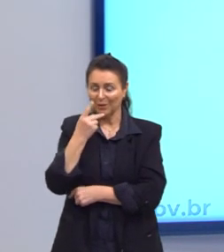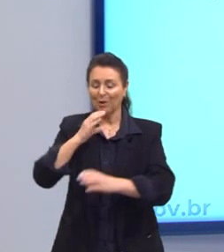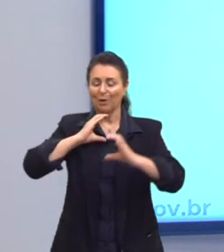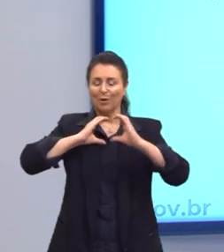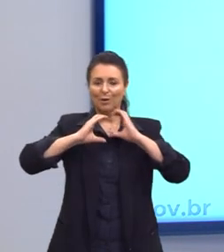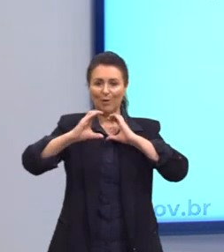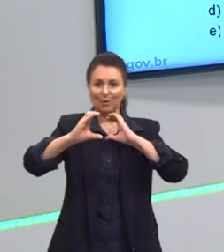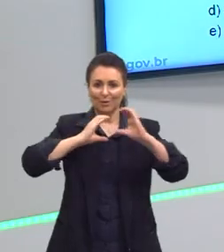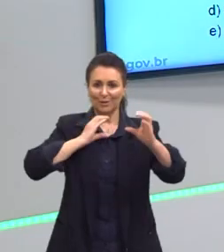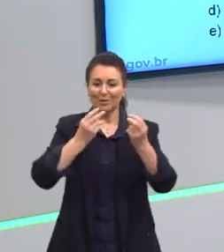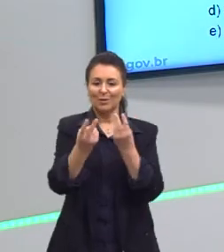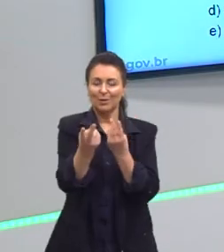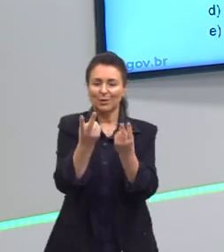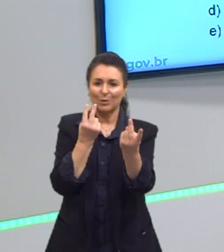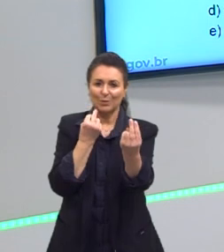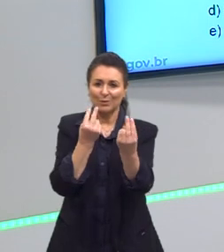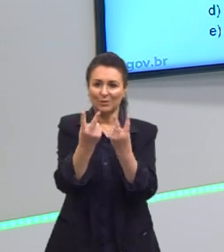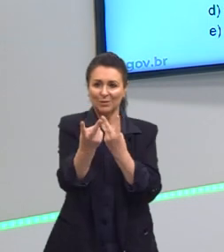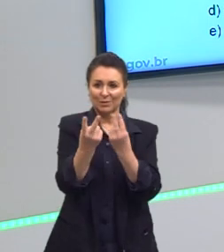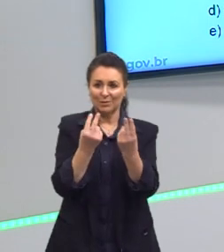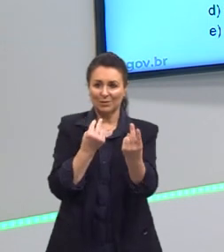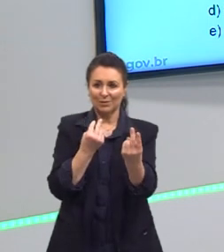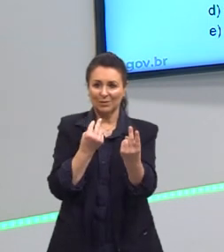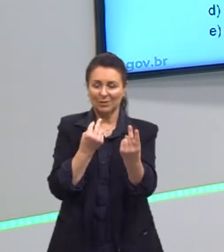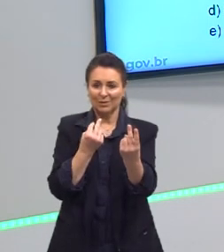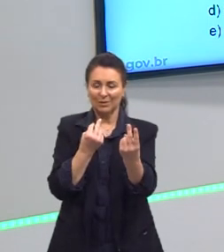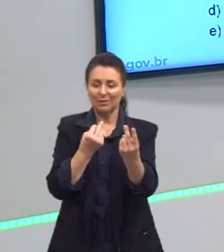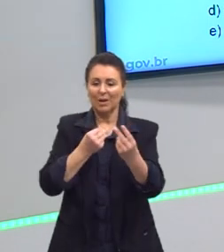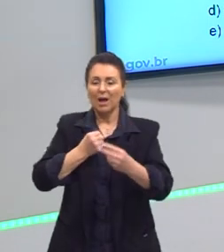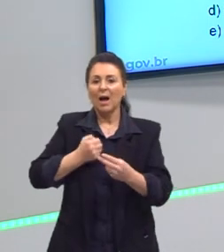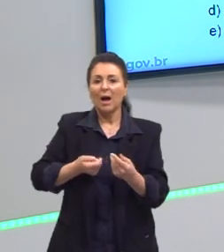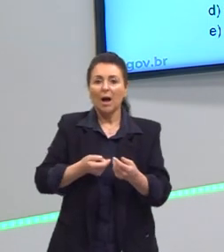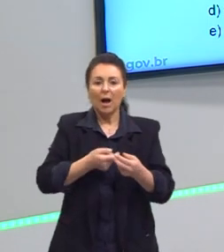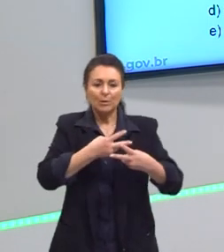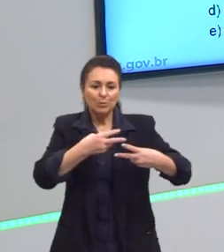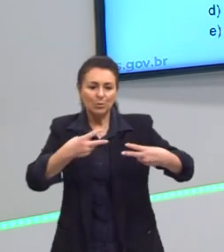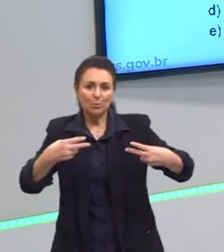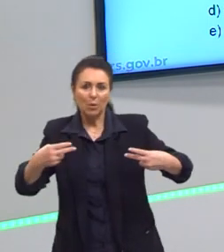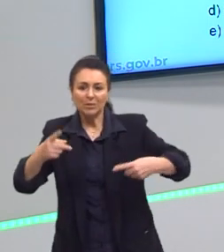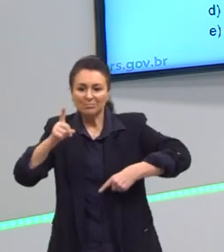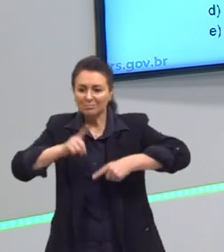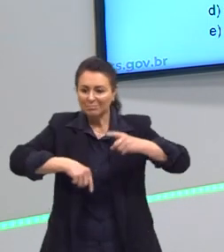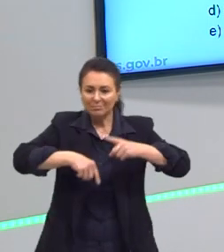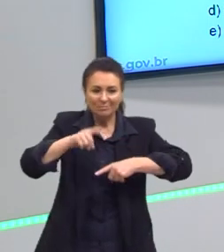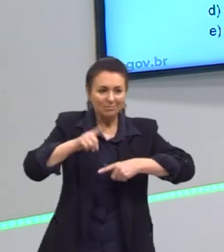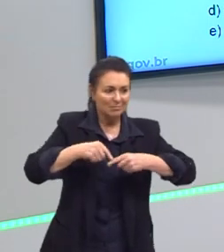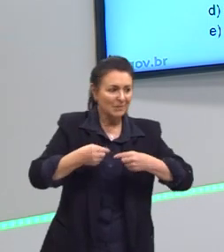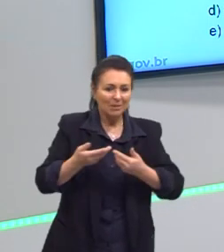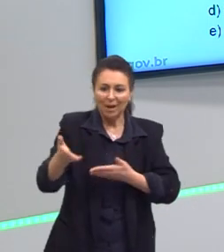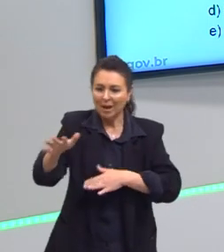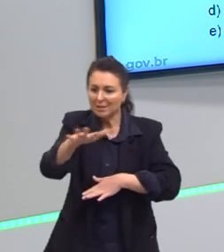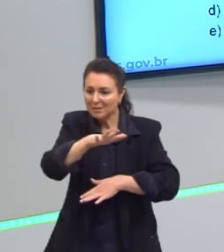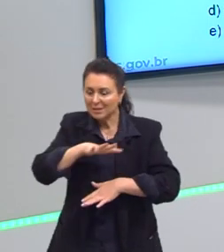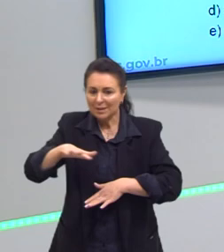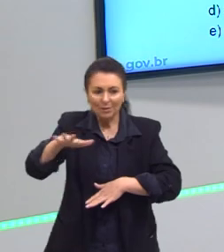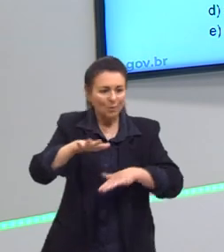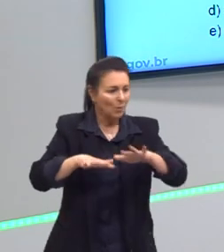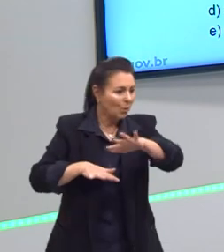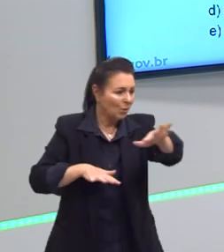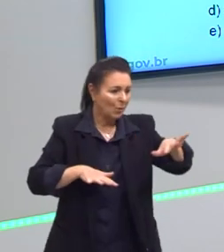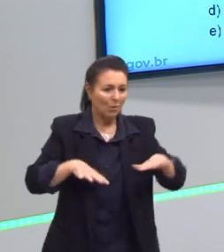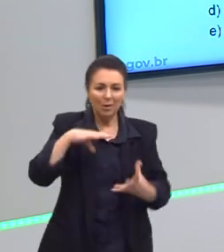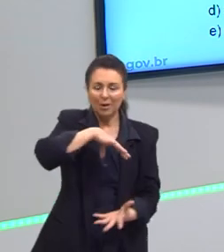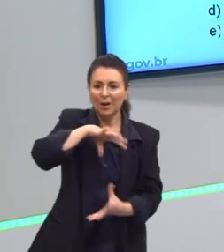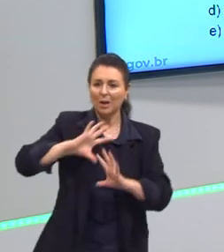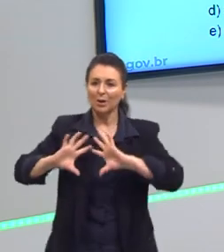e os transportes, as mercadorias poderem transitar em todo o mundo. Ele cita aqui,